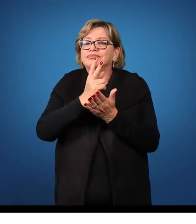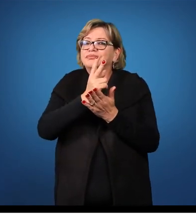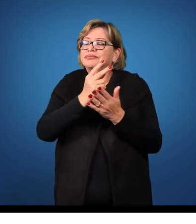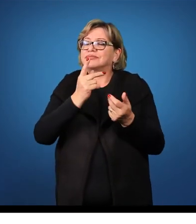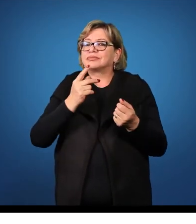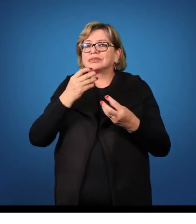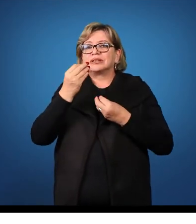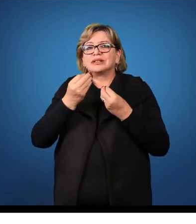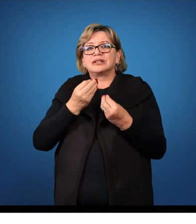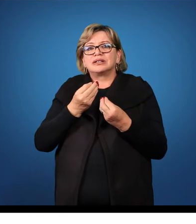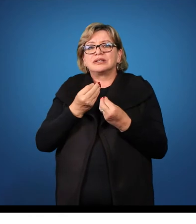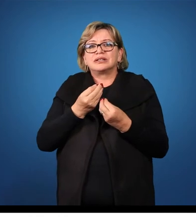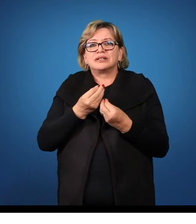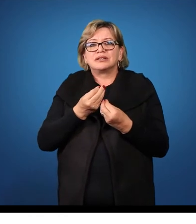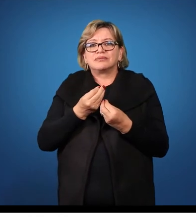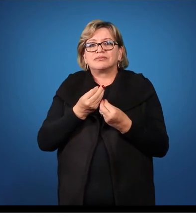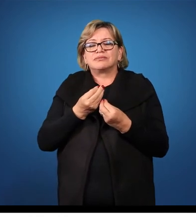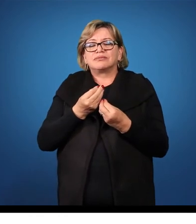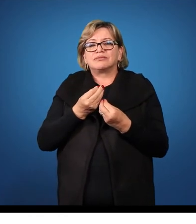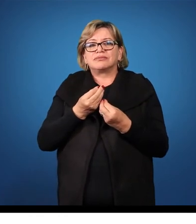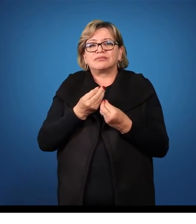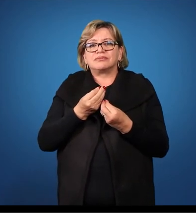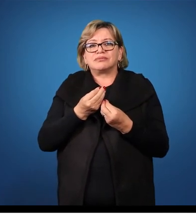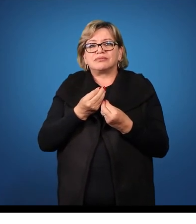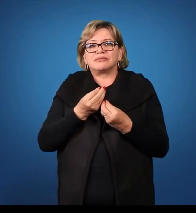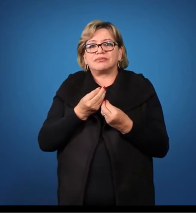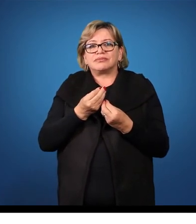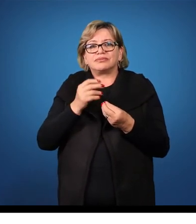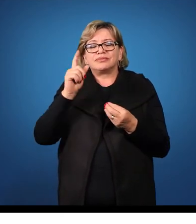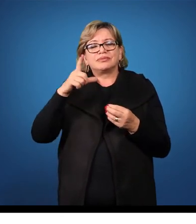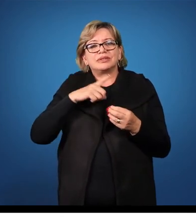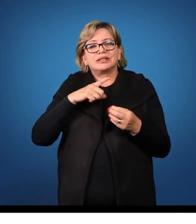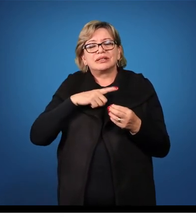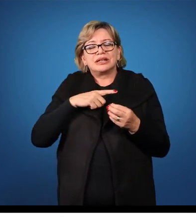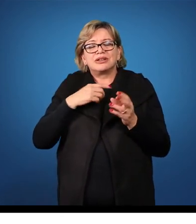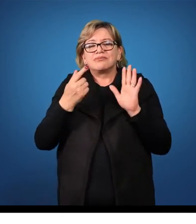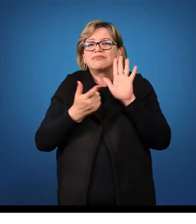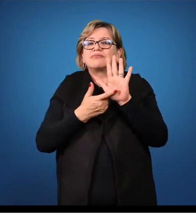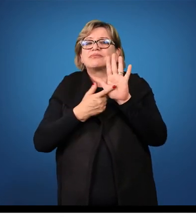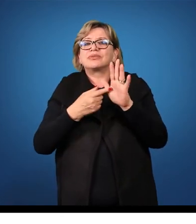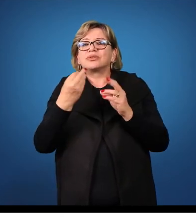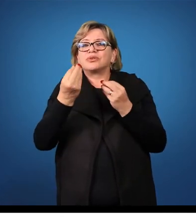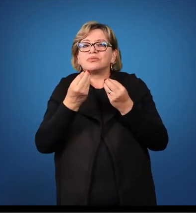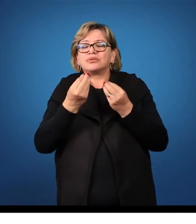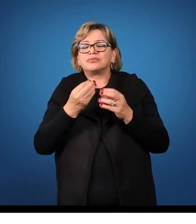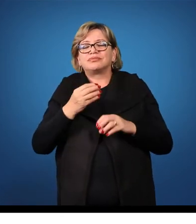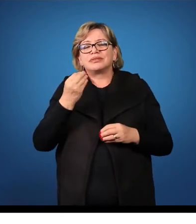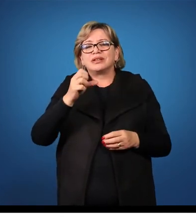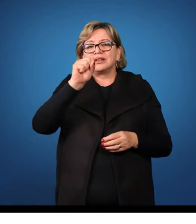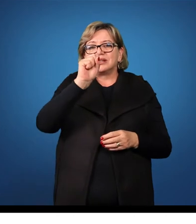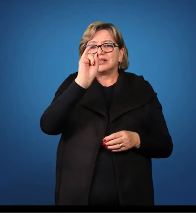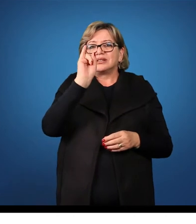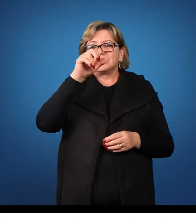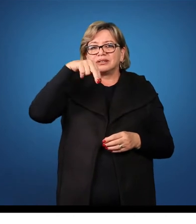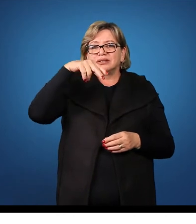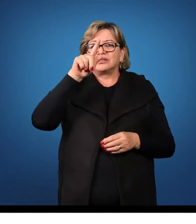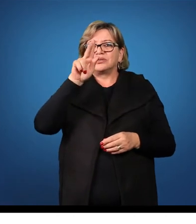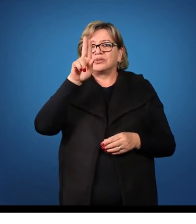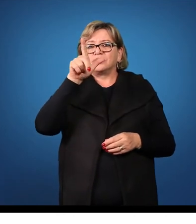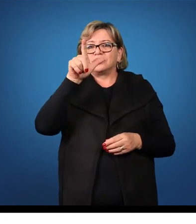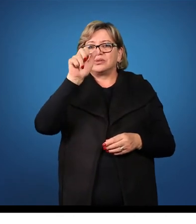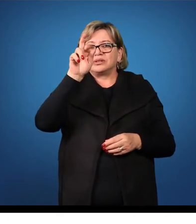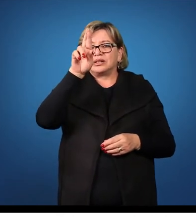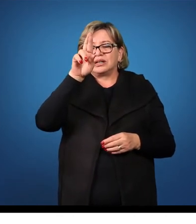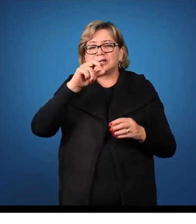esta forma. Então, no singular, nominativo,